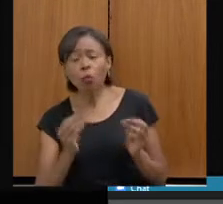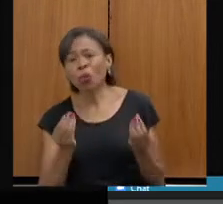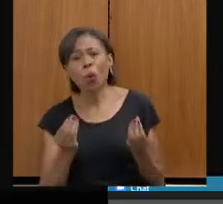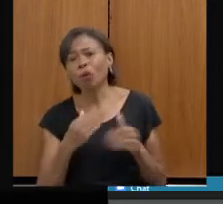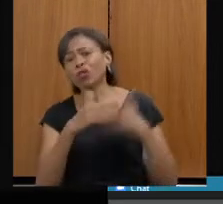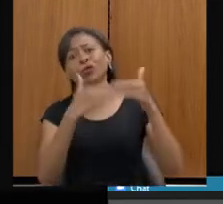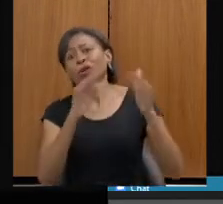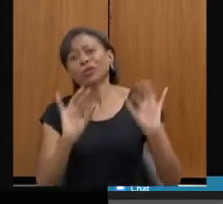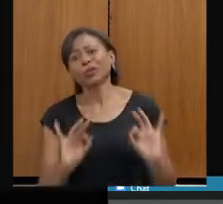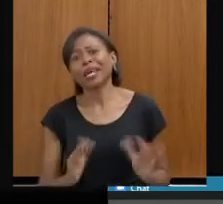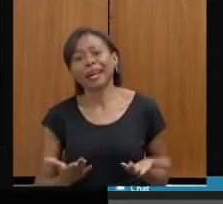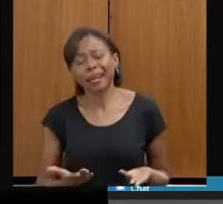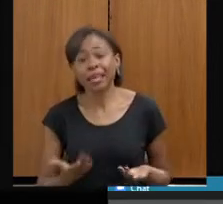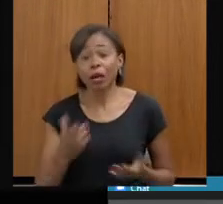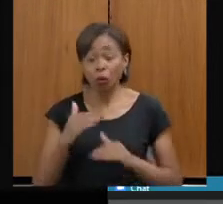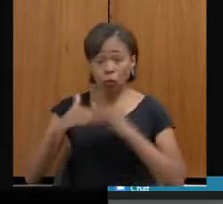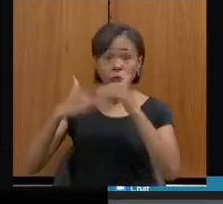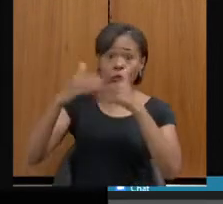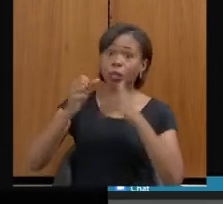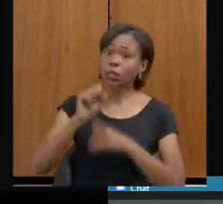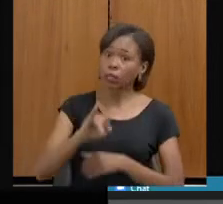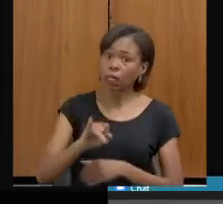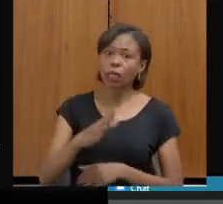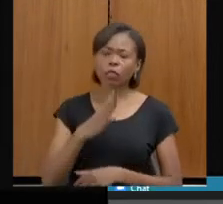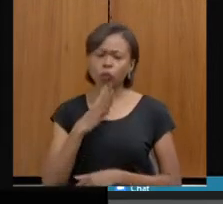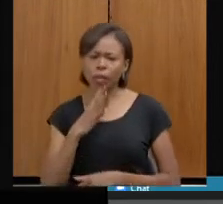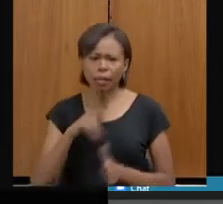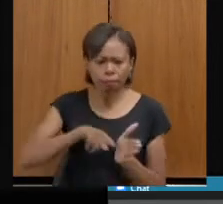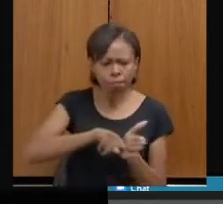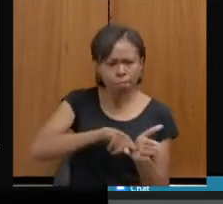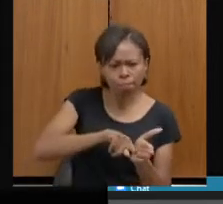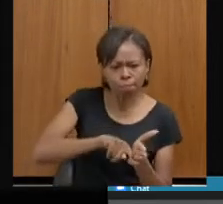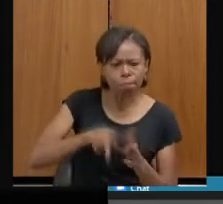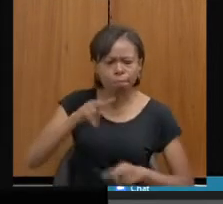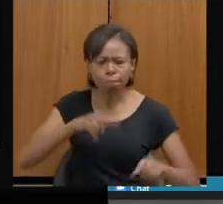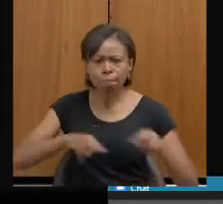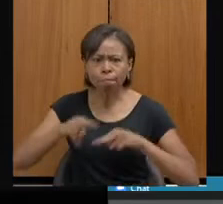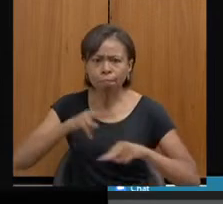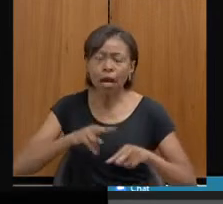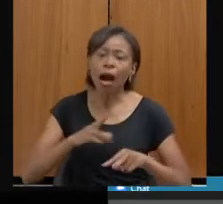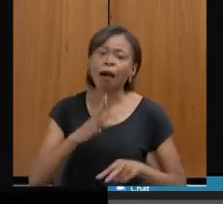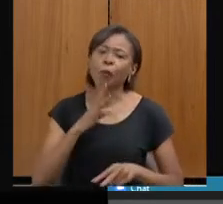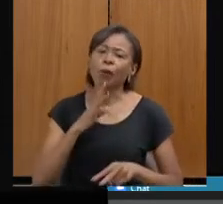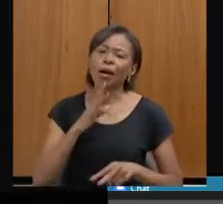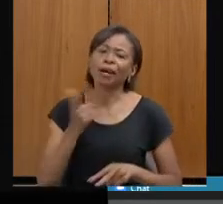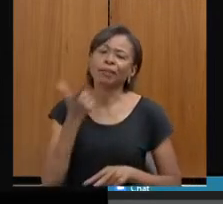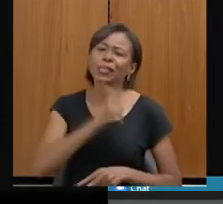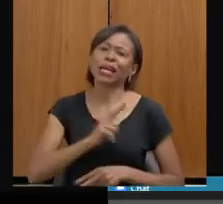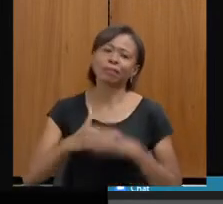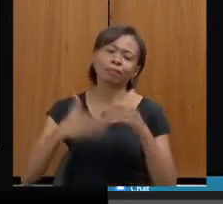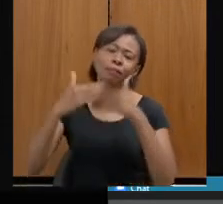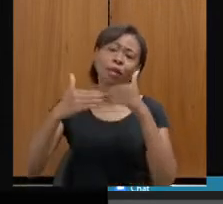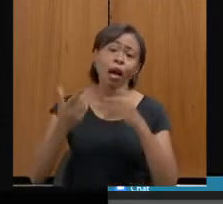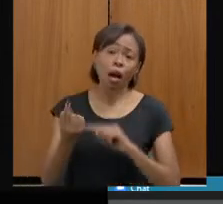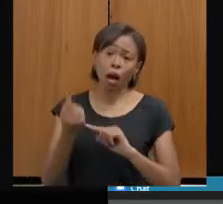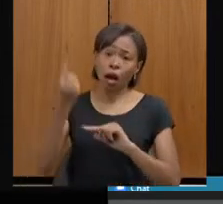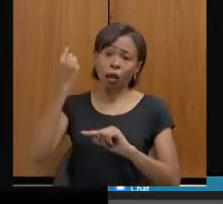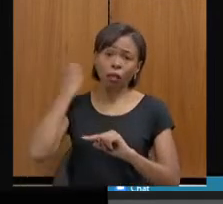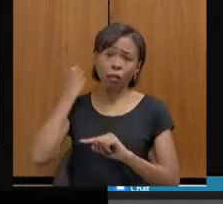consegue evoluir se a gente sabe do status que a gente está hoje. E como nós não tínhamos isso antes, acaba que